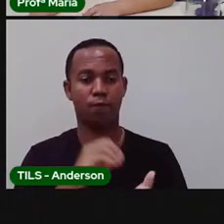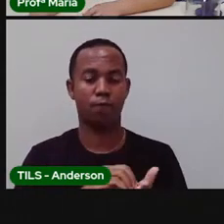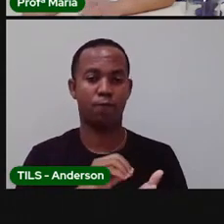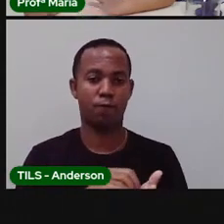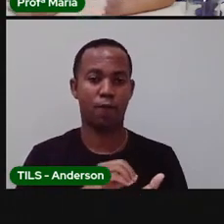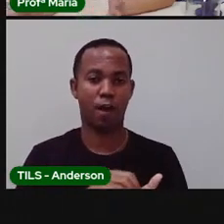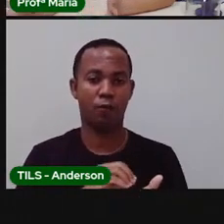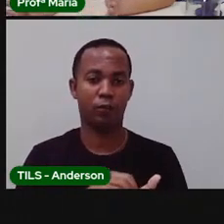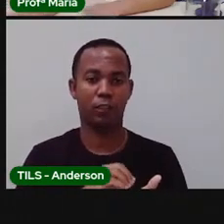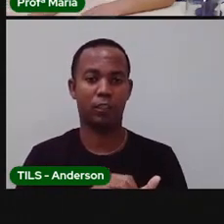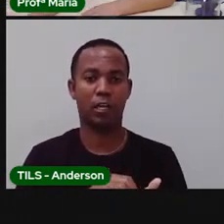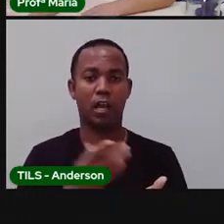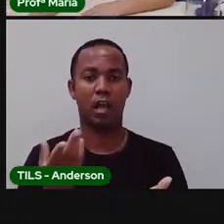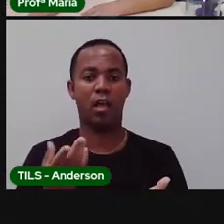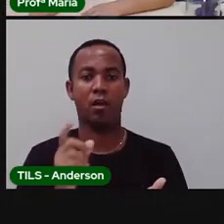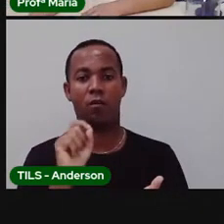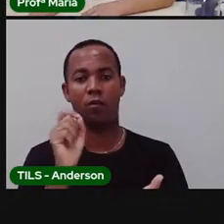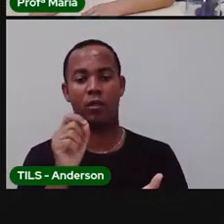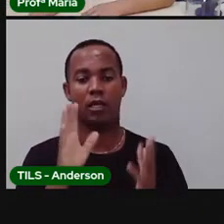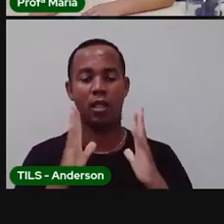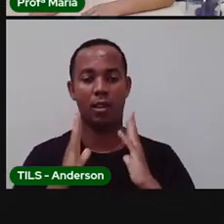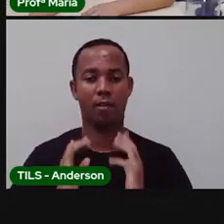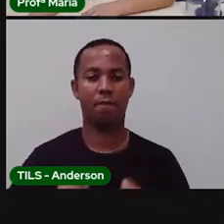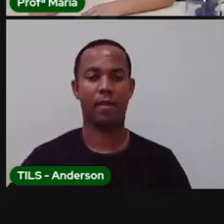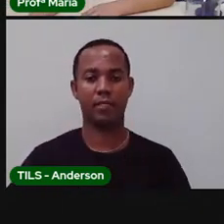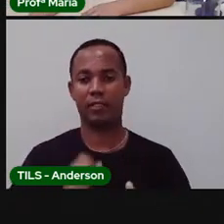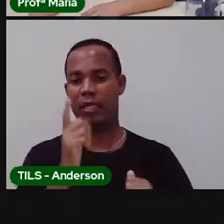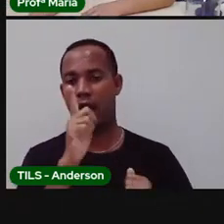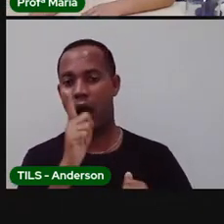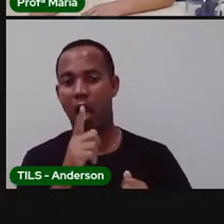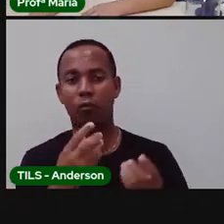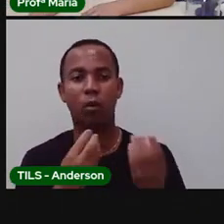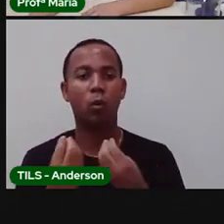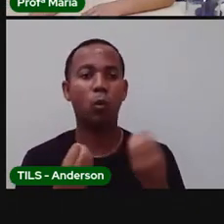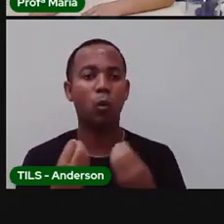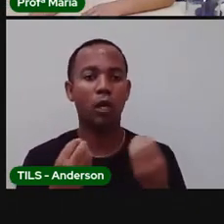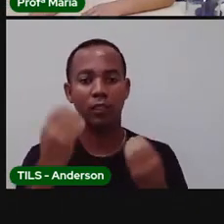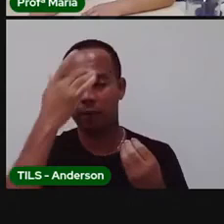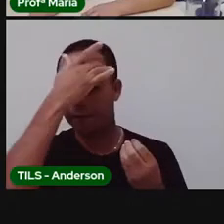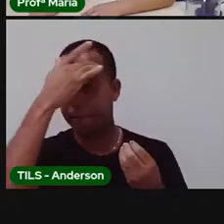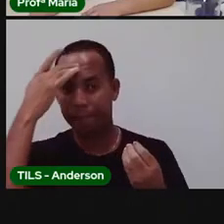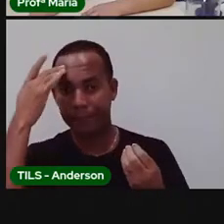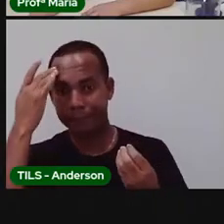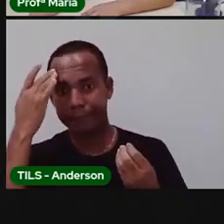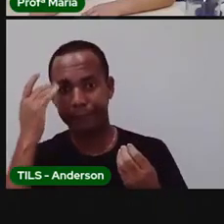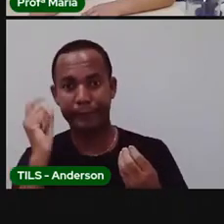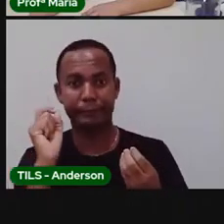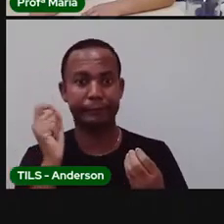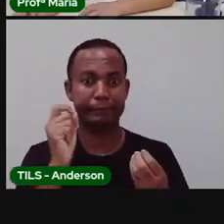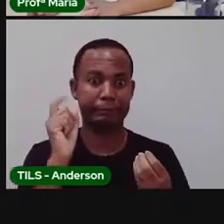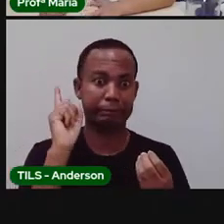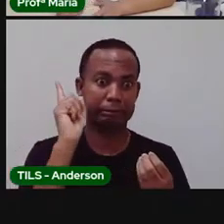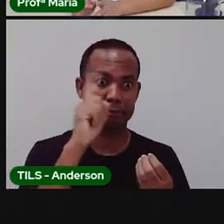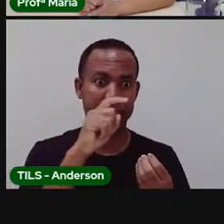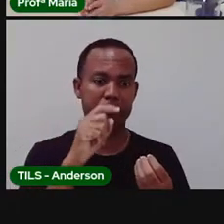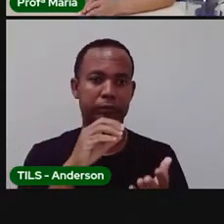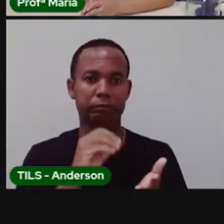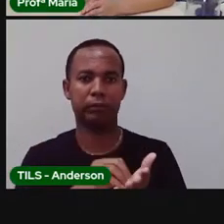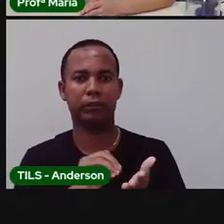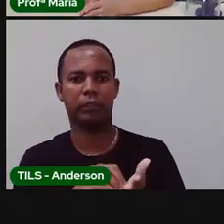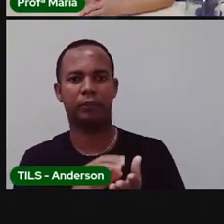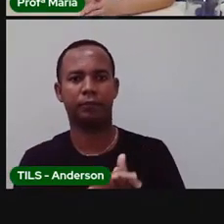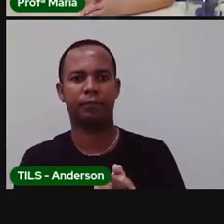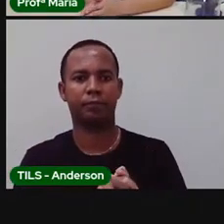esse tratamento de água. Quantas pessoas não iriam ficar em situações complicadas aí por falta de água? Bom,